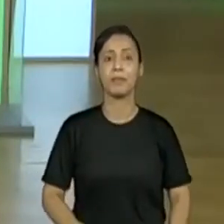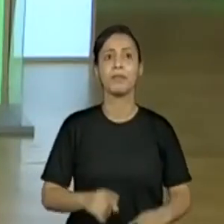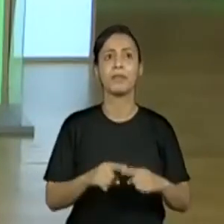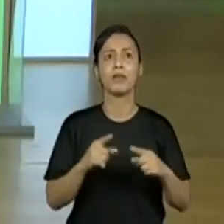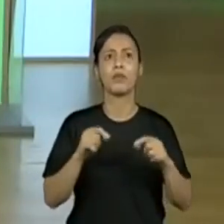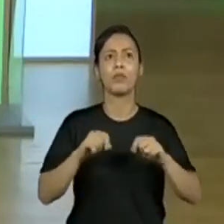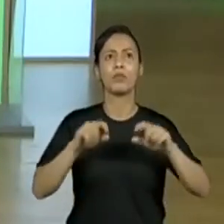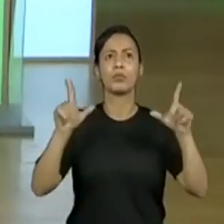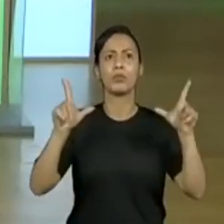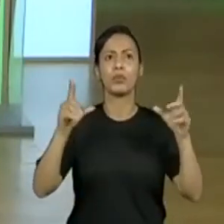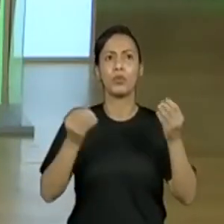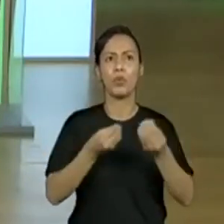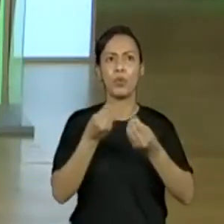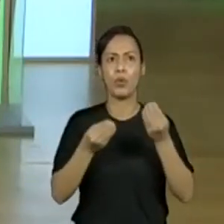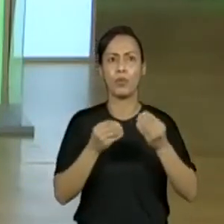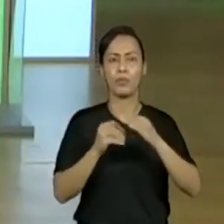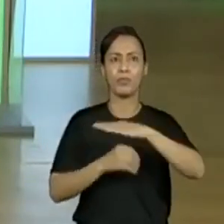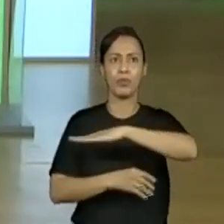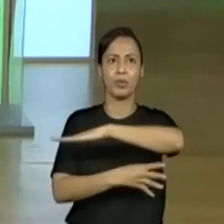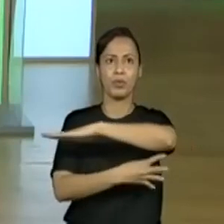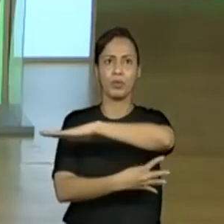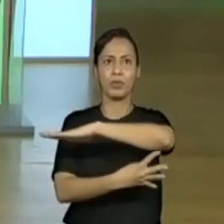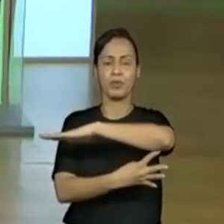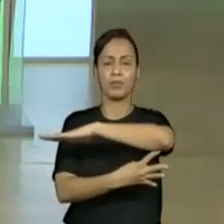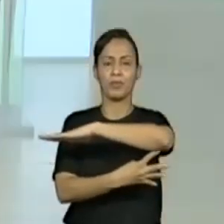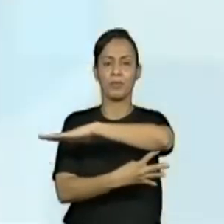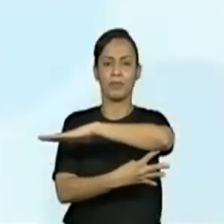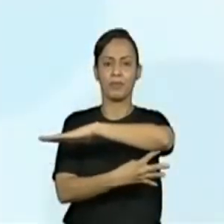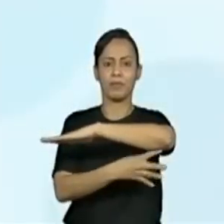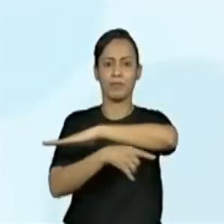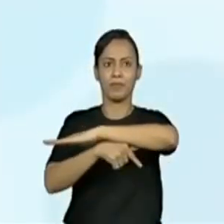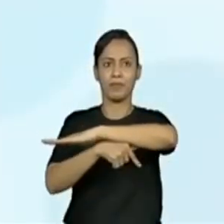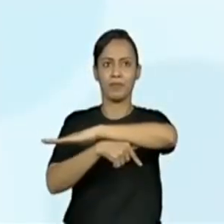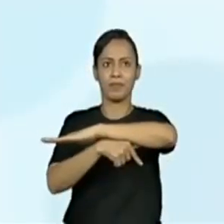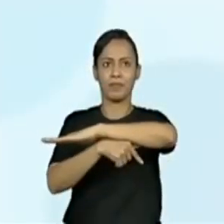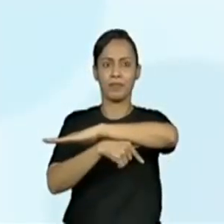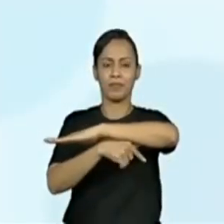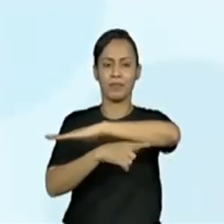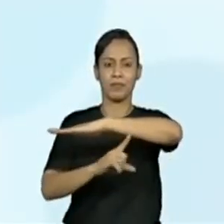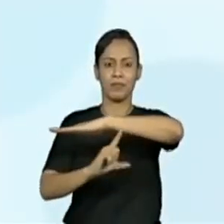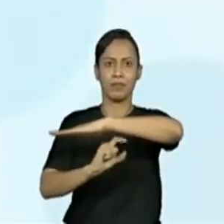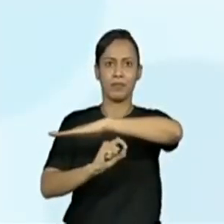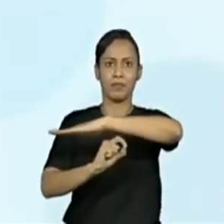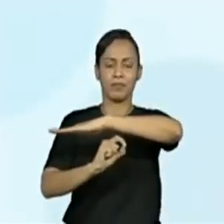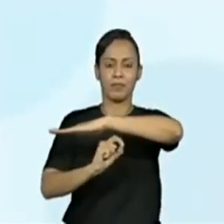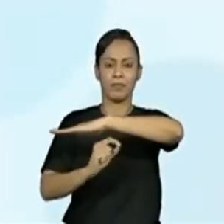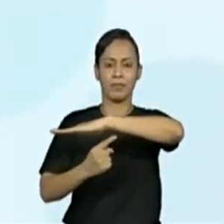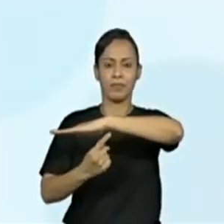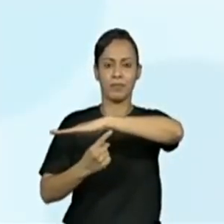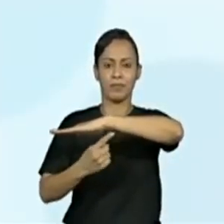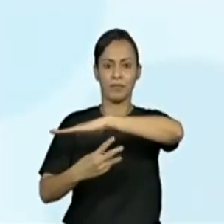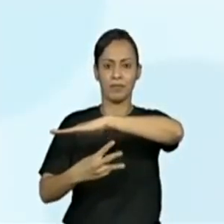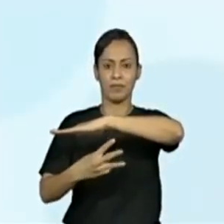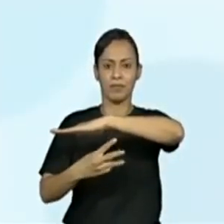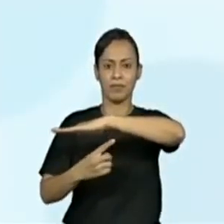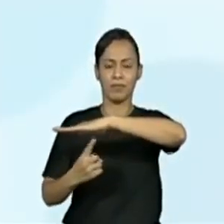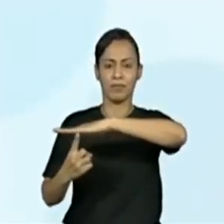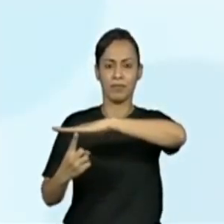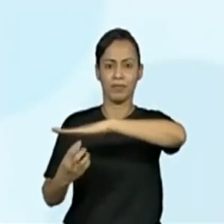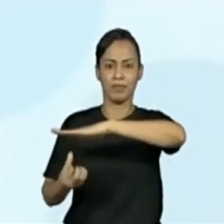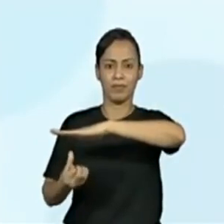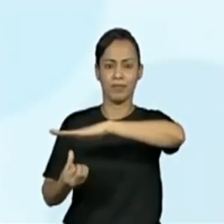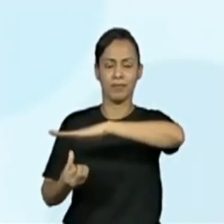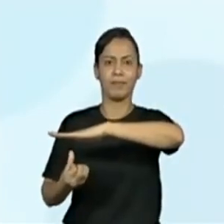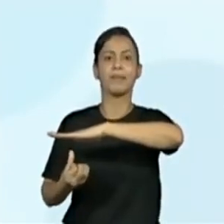eu tenho o 7, o 10, o 13, o 13 e o